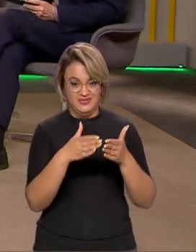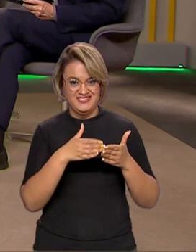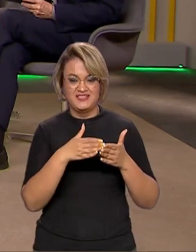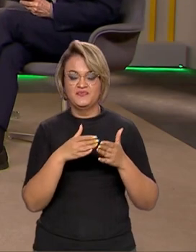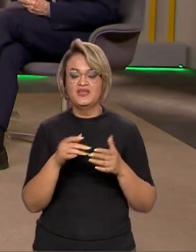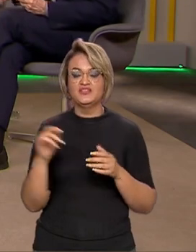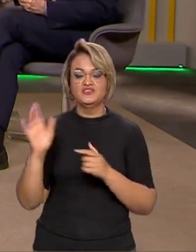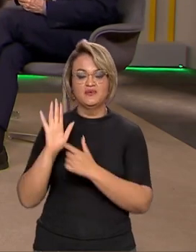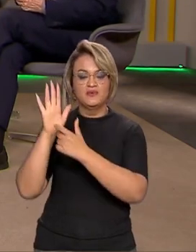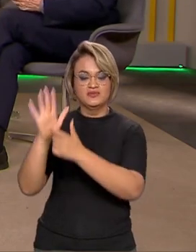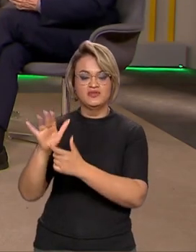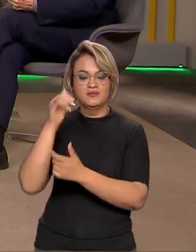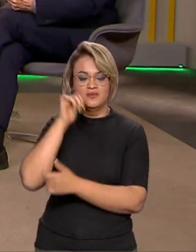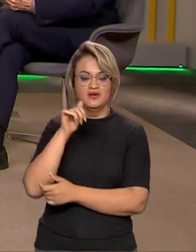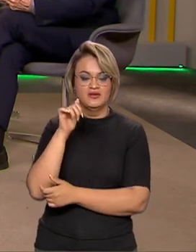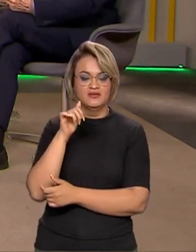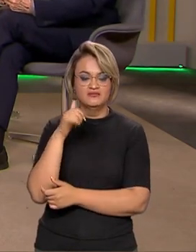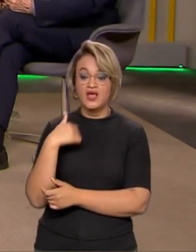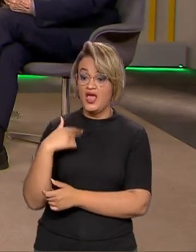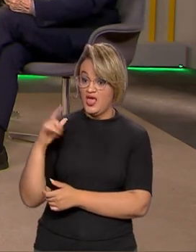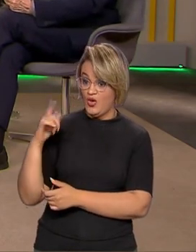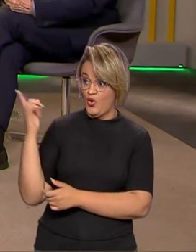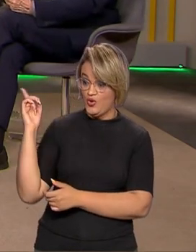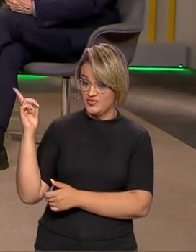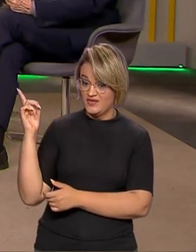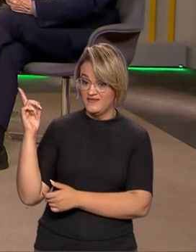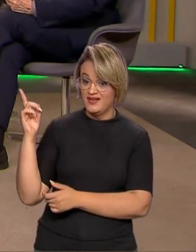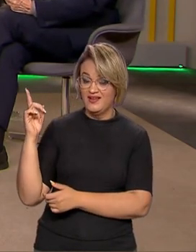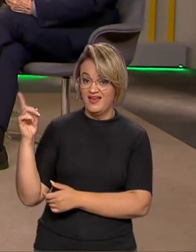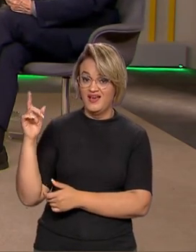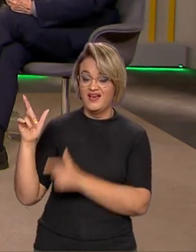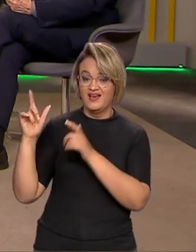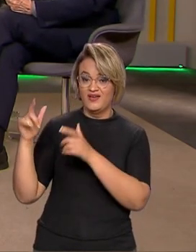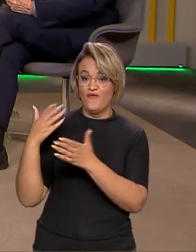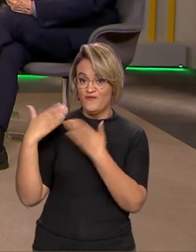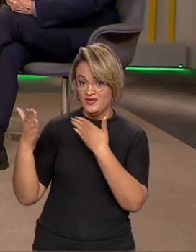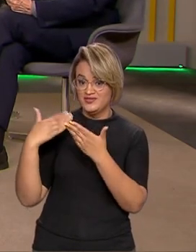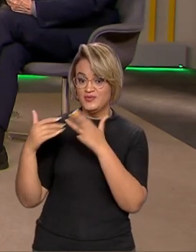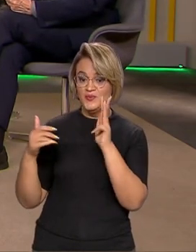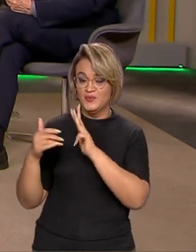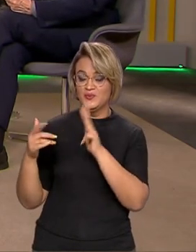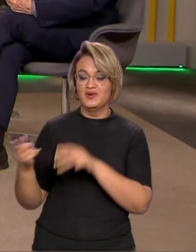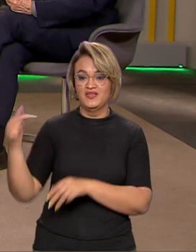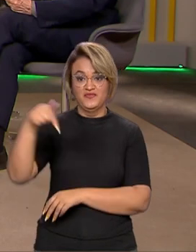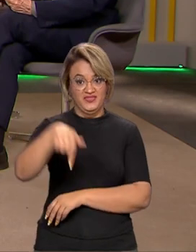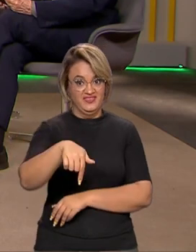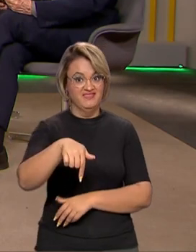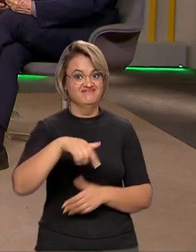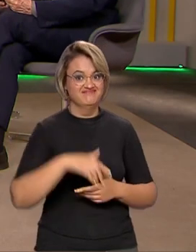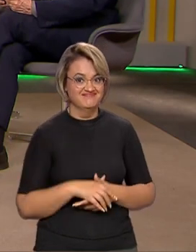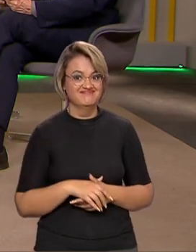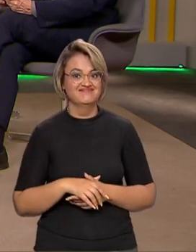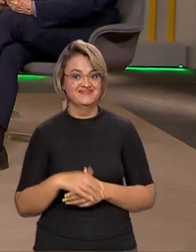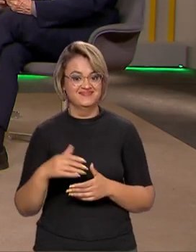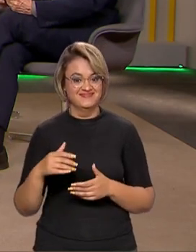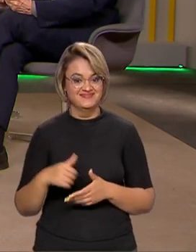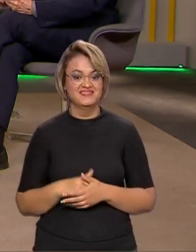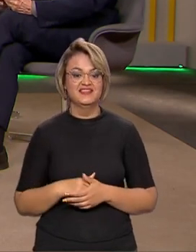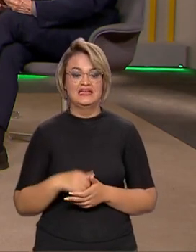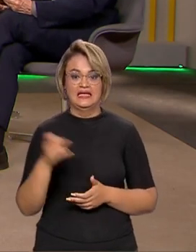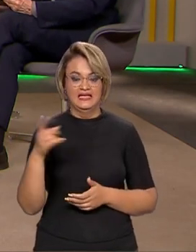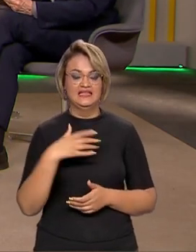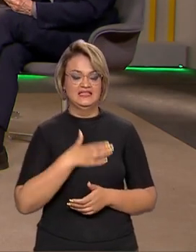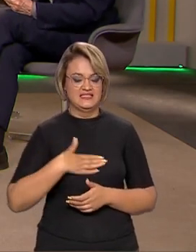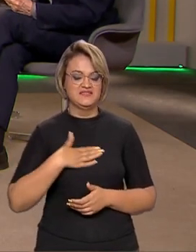vamos chamar a nossa repórter. Inclusive eu saí de lá da sala do presidente Lula para vir aqui atendê-los. E de fato ele está muito